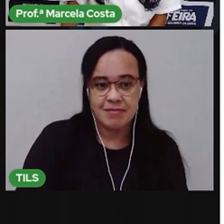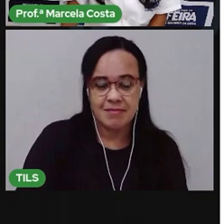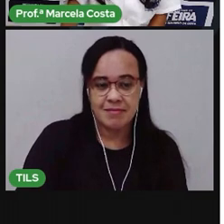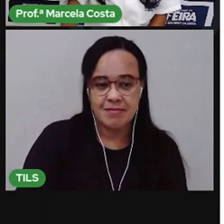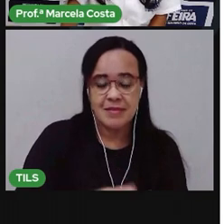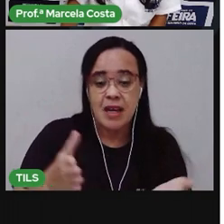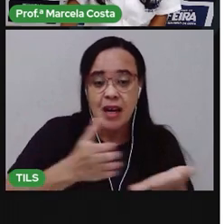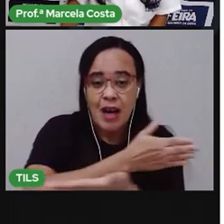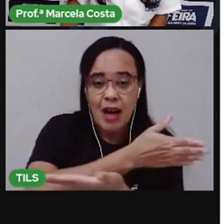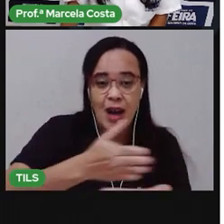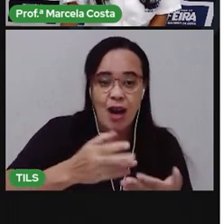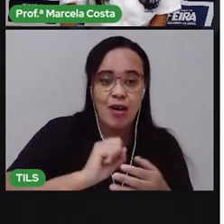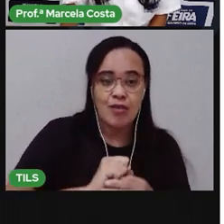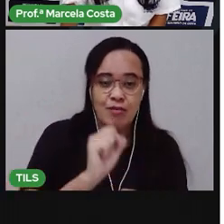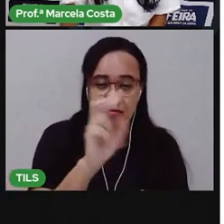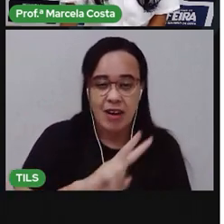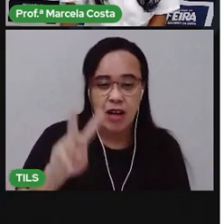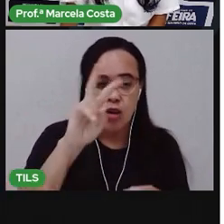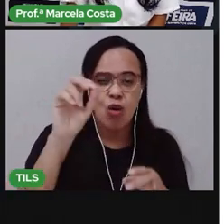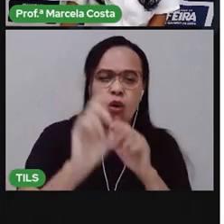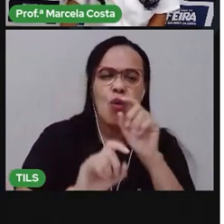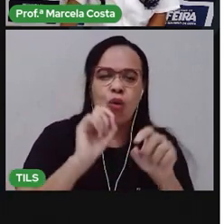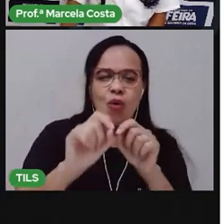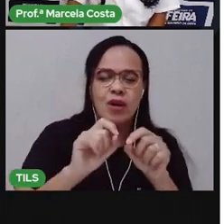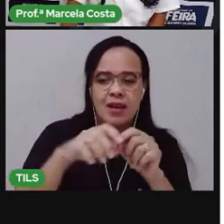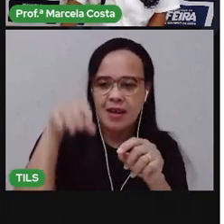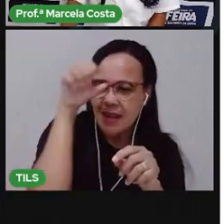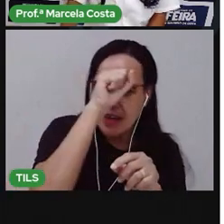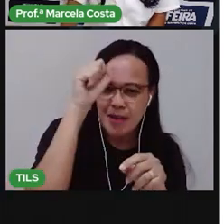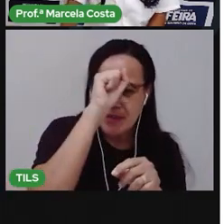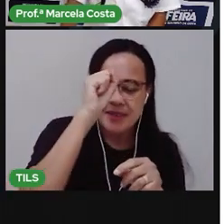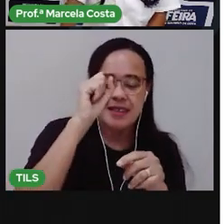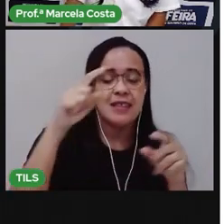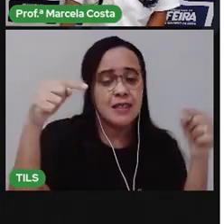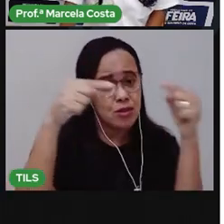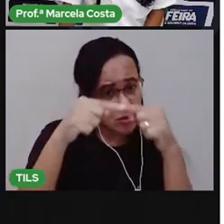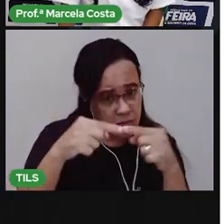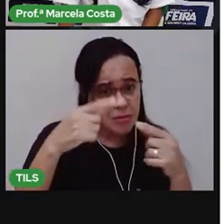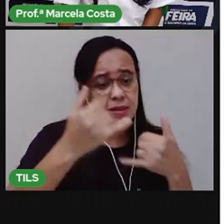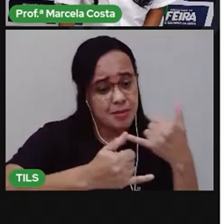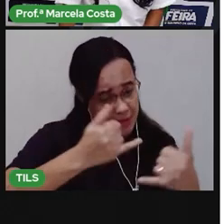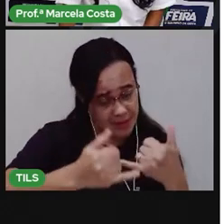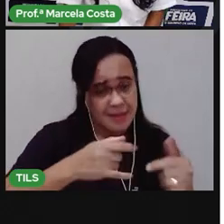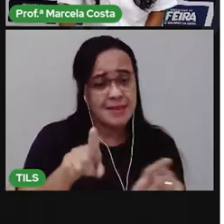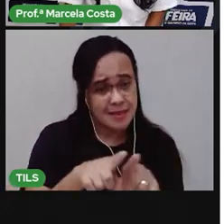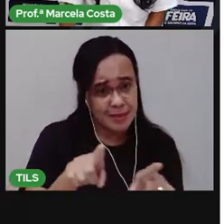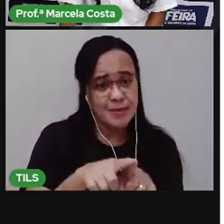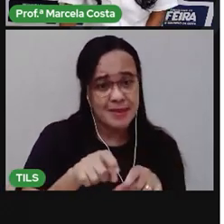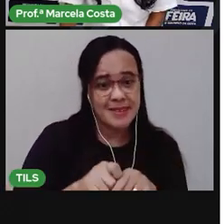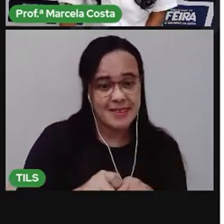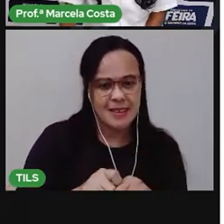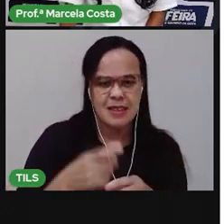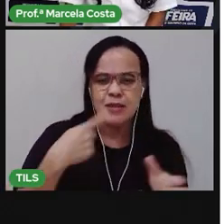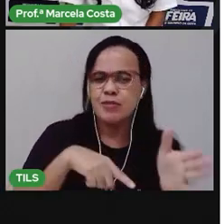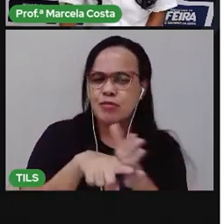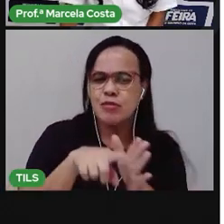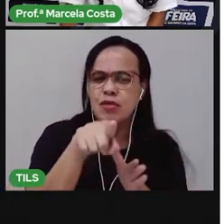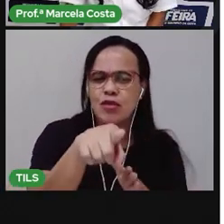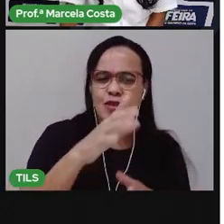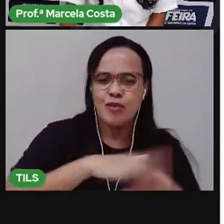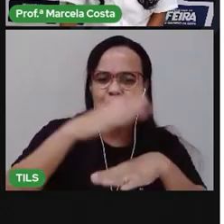Alguns desses valores a gente aprende brincando. Qual é a sua brincadeira favorita?